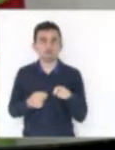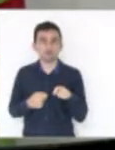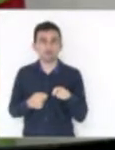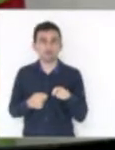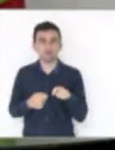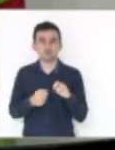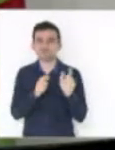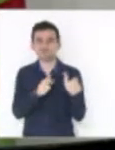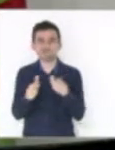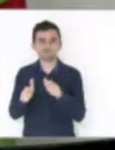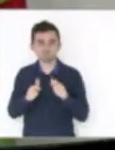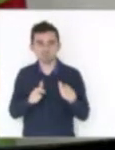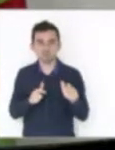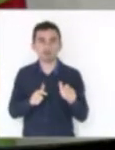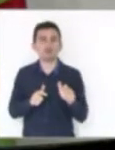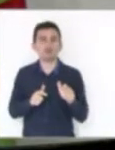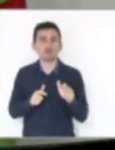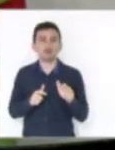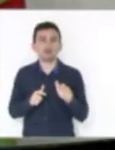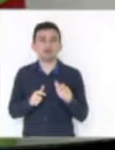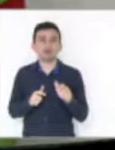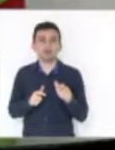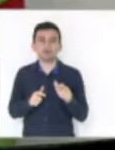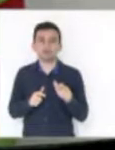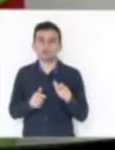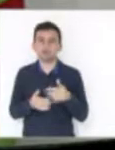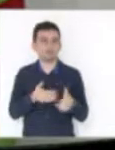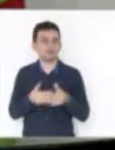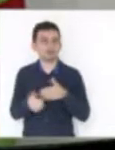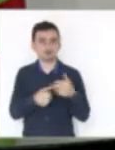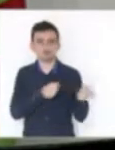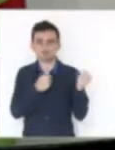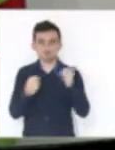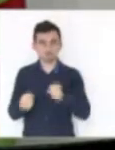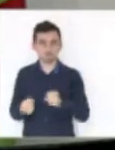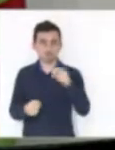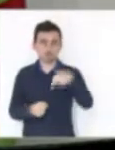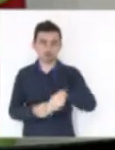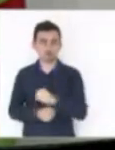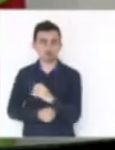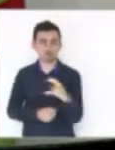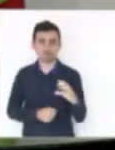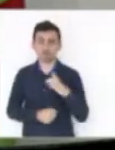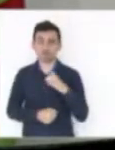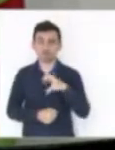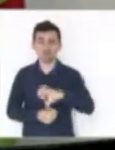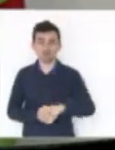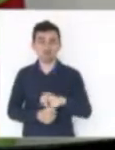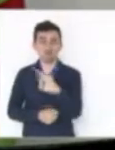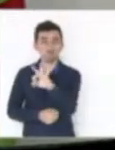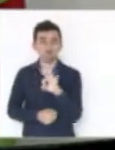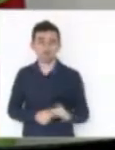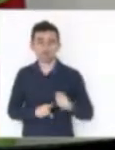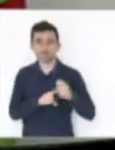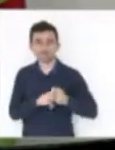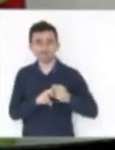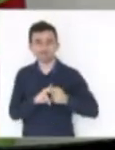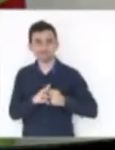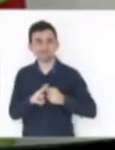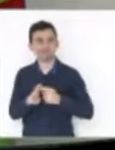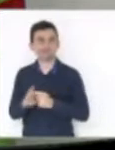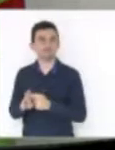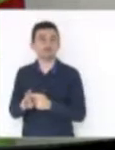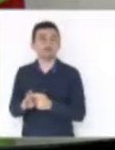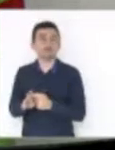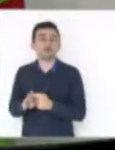e fundações de qualquer dos poderes do Estado. Então, temos 9% mensal. O o